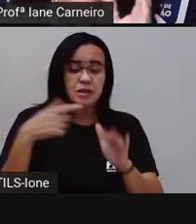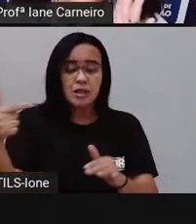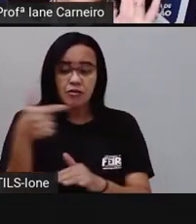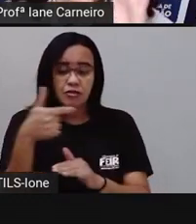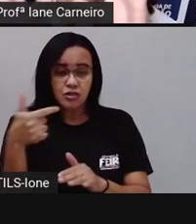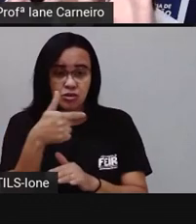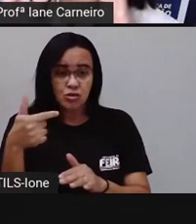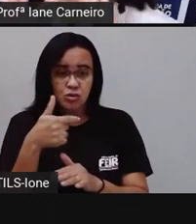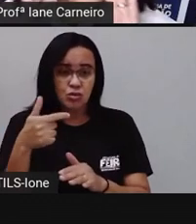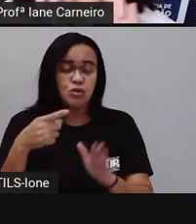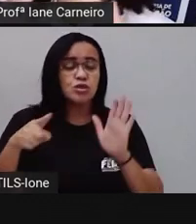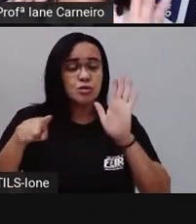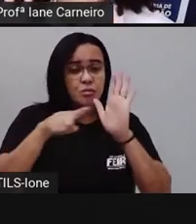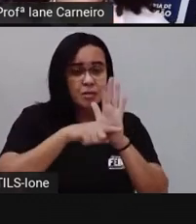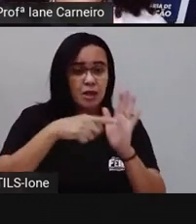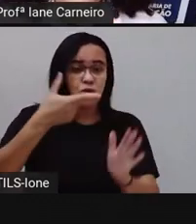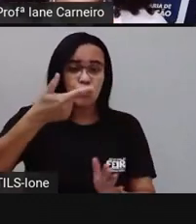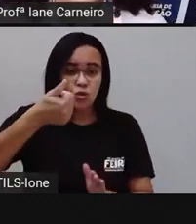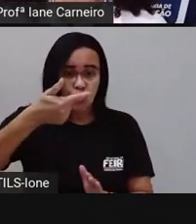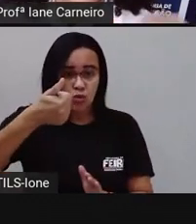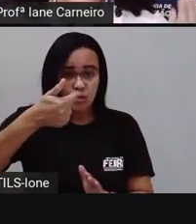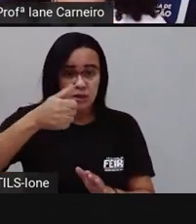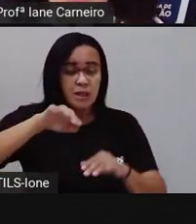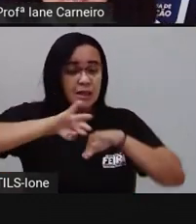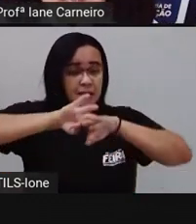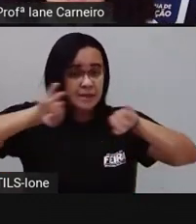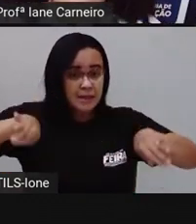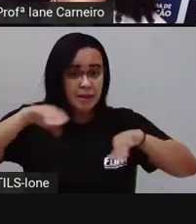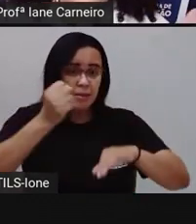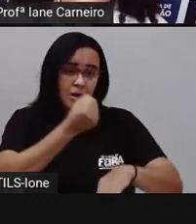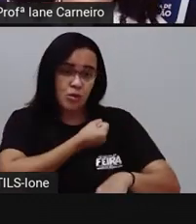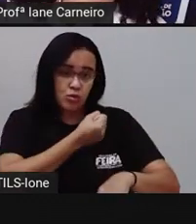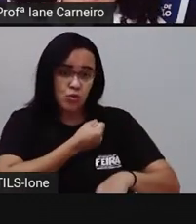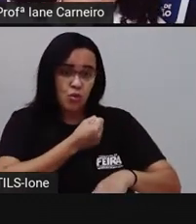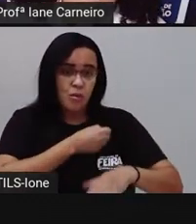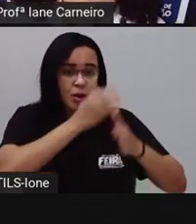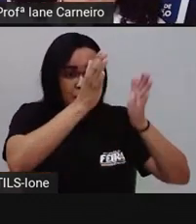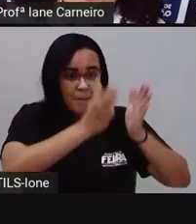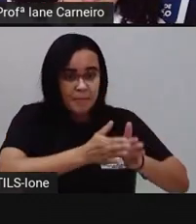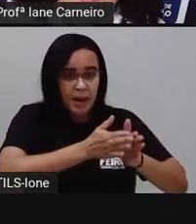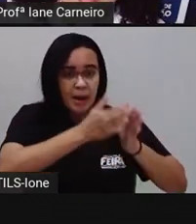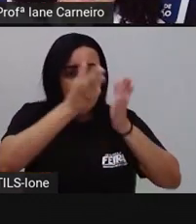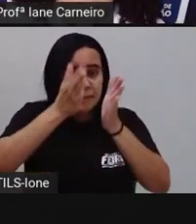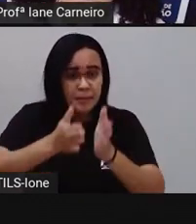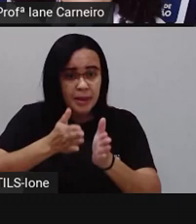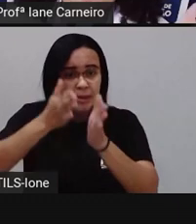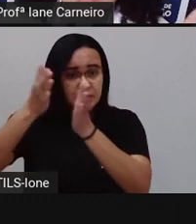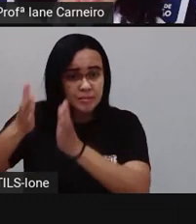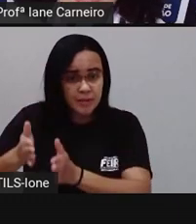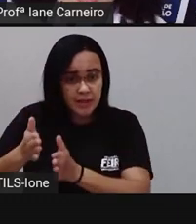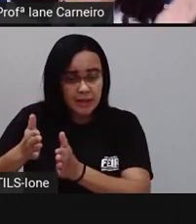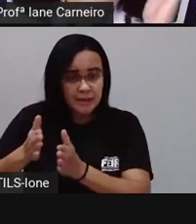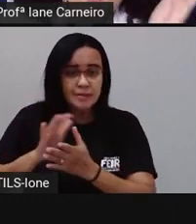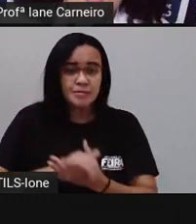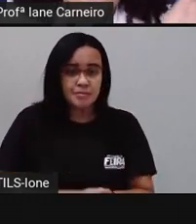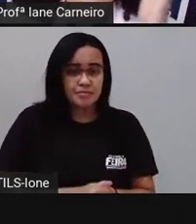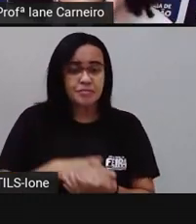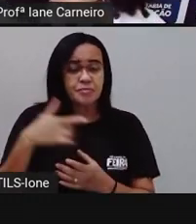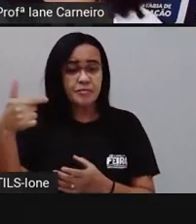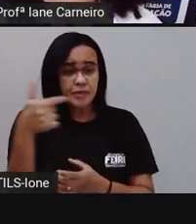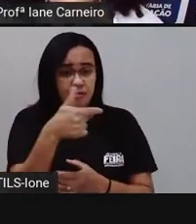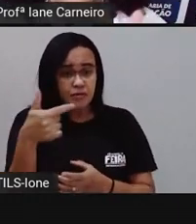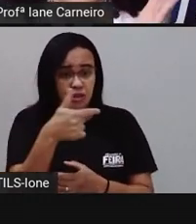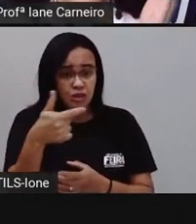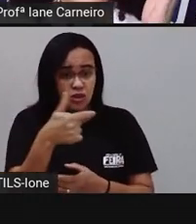A pró separou os números de acordo com as ordens. Então, aqui, ó, esse 2, quer dizer que é 20, né? Ó, 22.